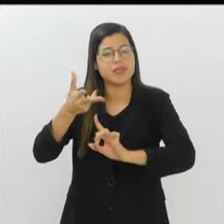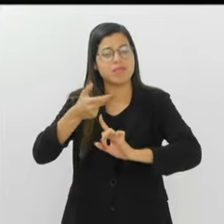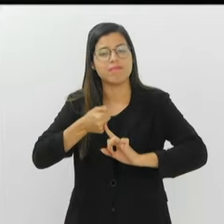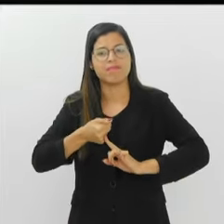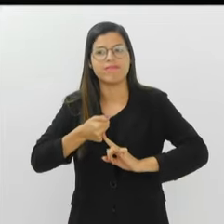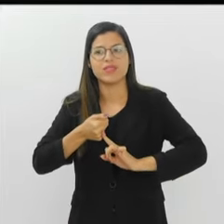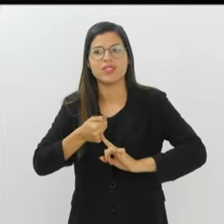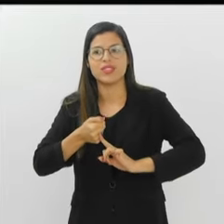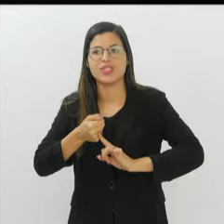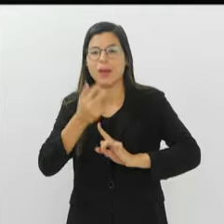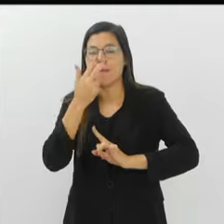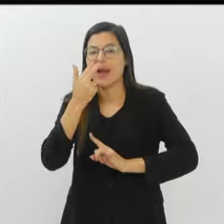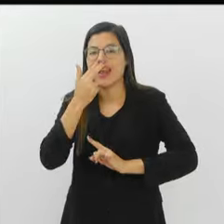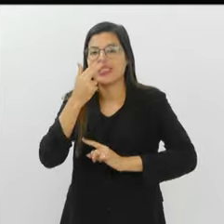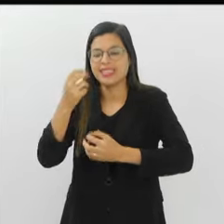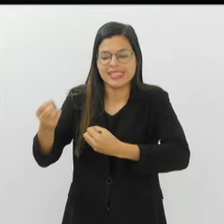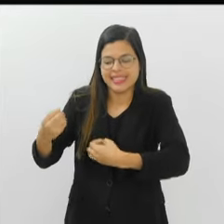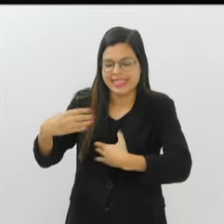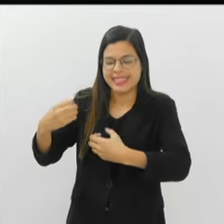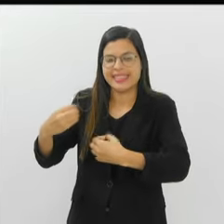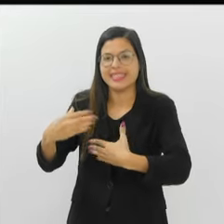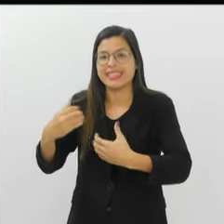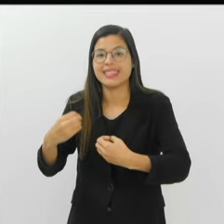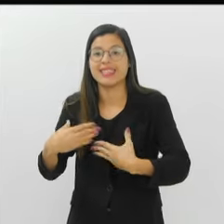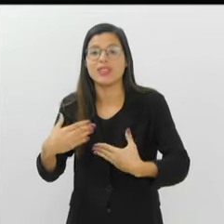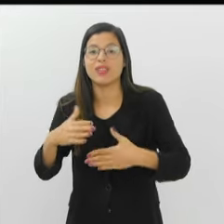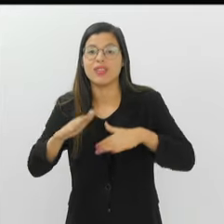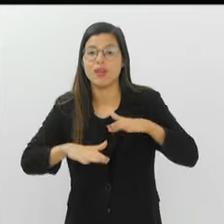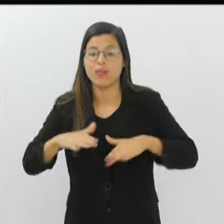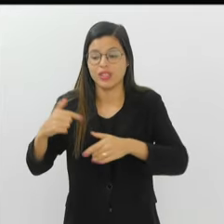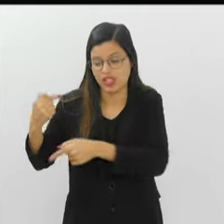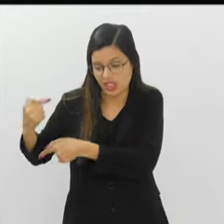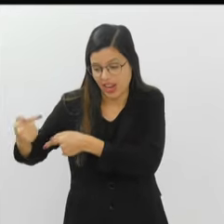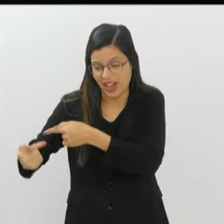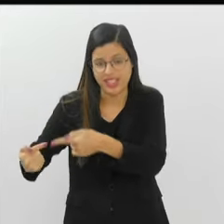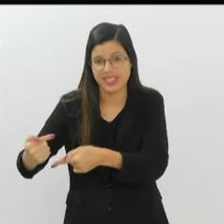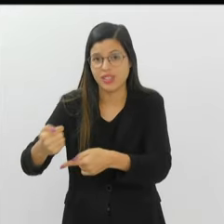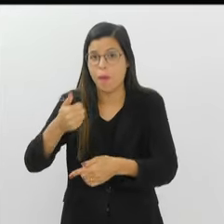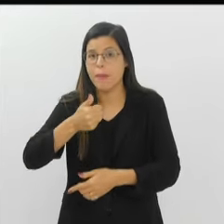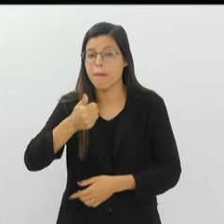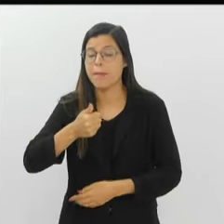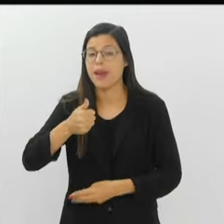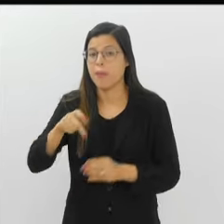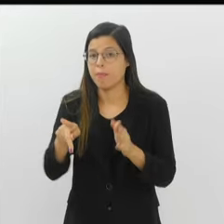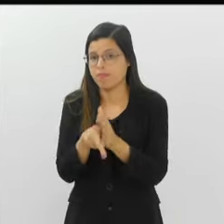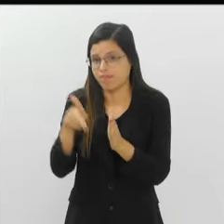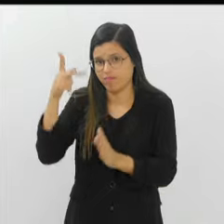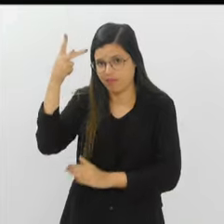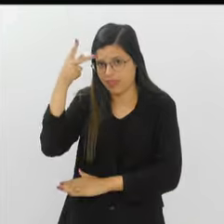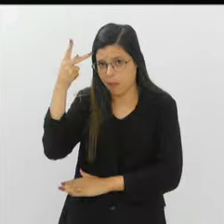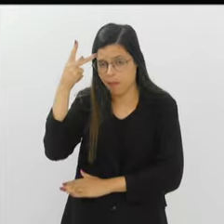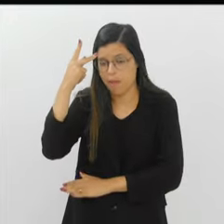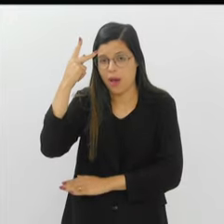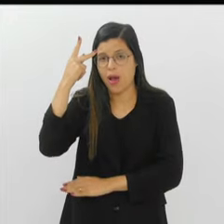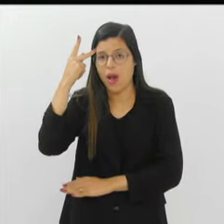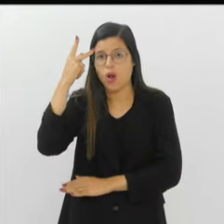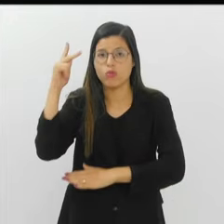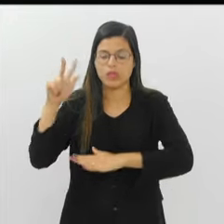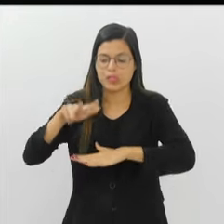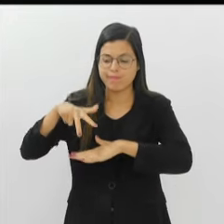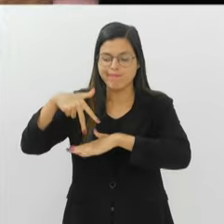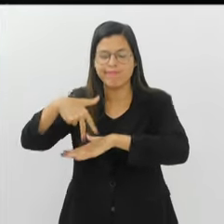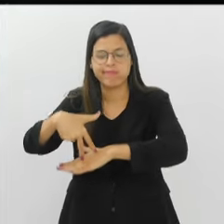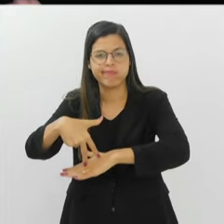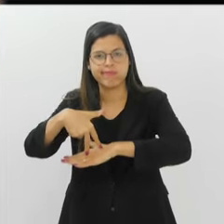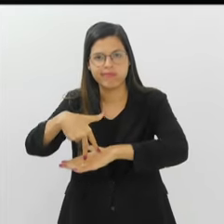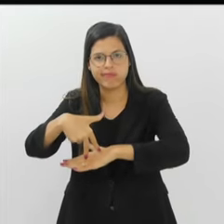trazendo esse estofo, essa bagagem. aí, talvez eu seja da primeira geração de Carnavalescos de São Paulo que se